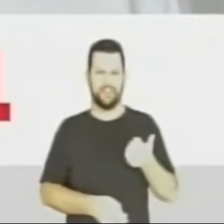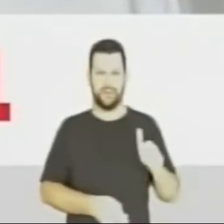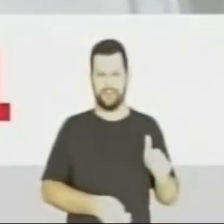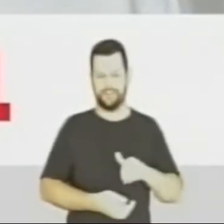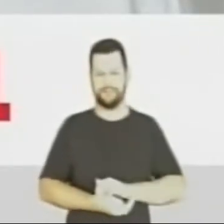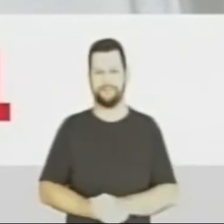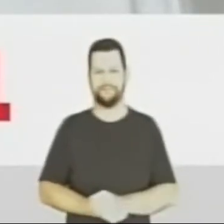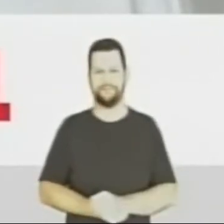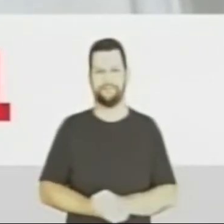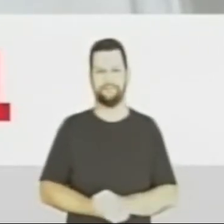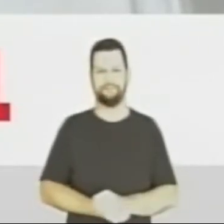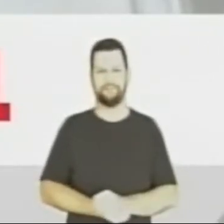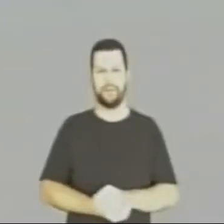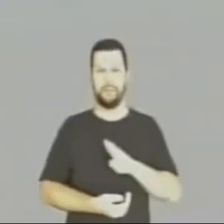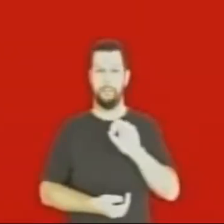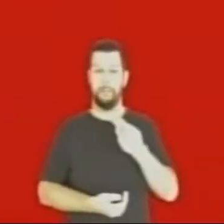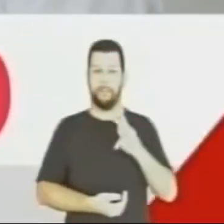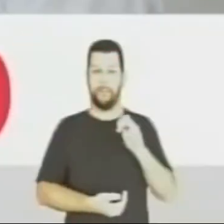Lindemeyer, 13,11.